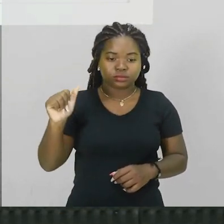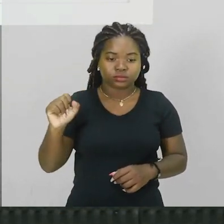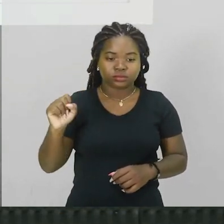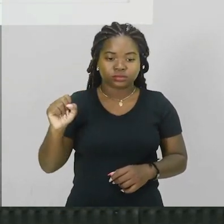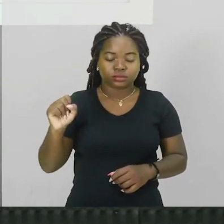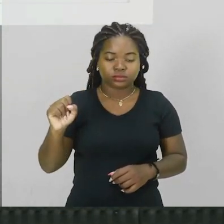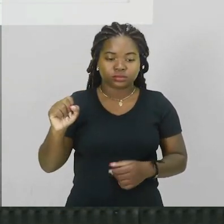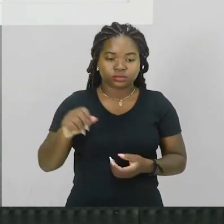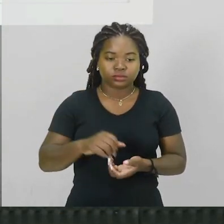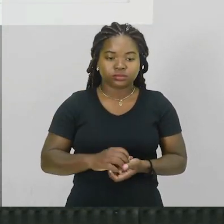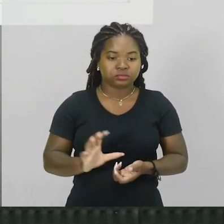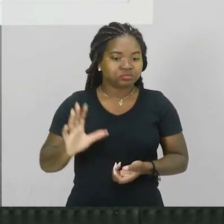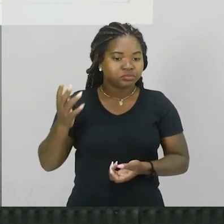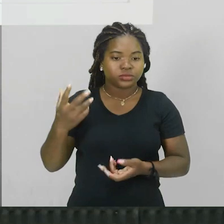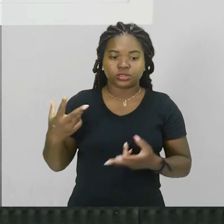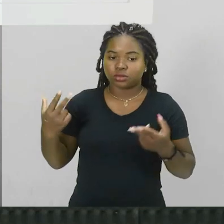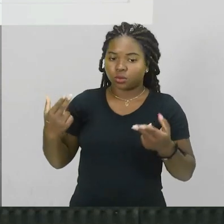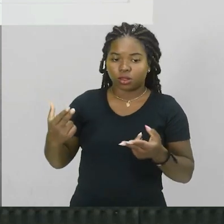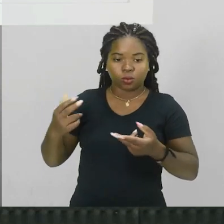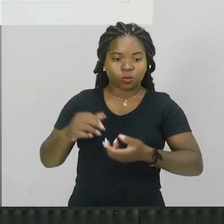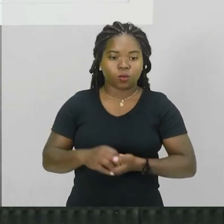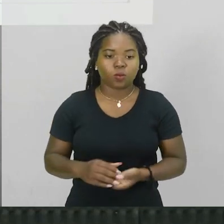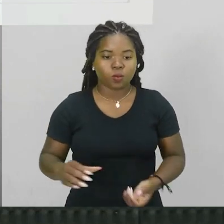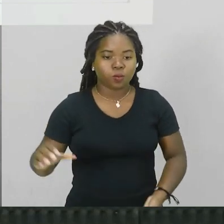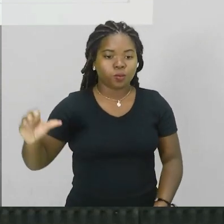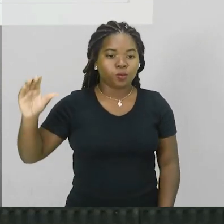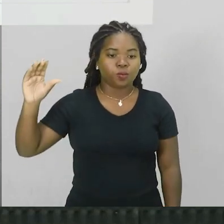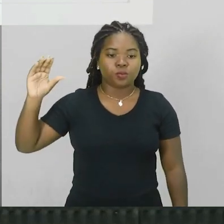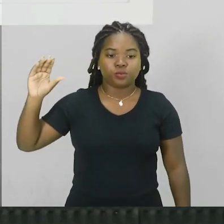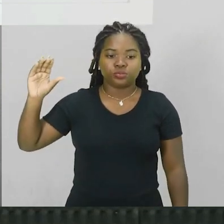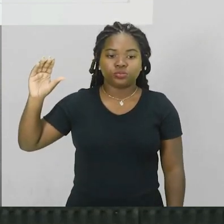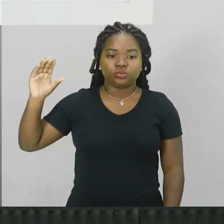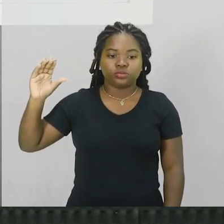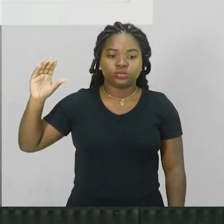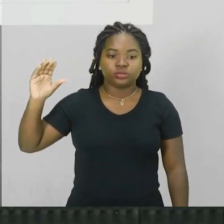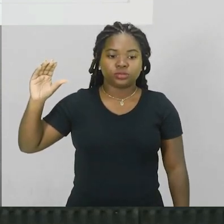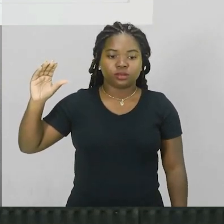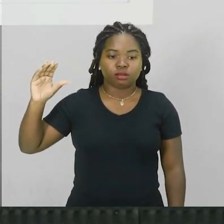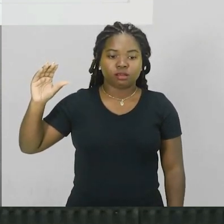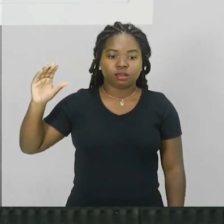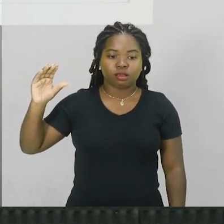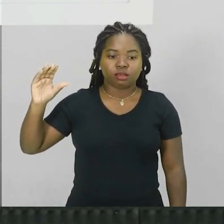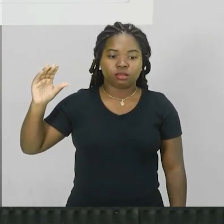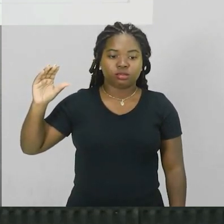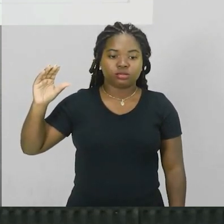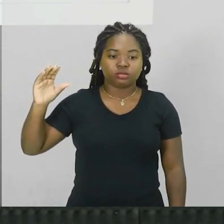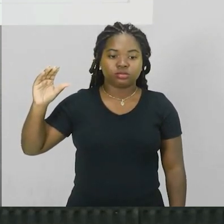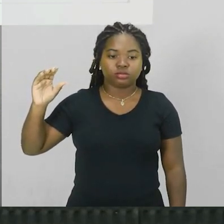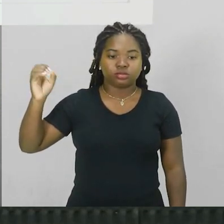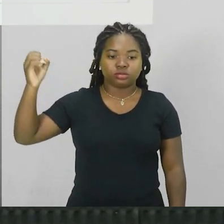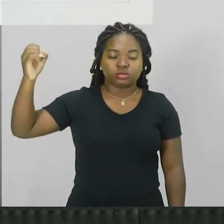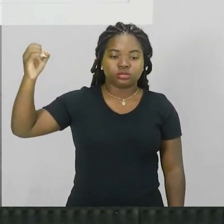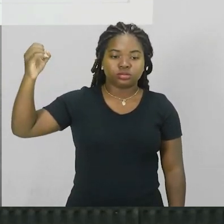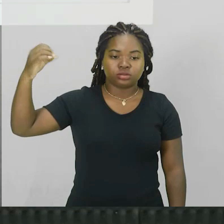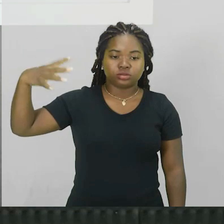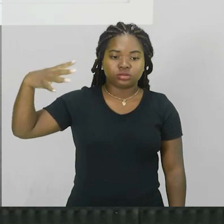acontece tá ok? letra C dispersão da luz a luz passa pela